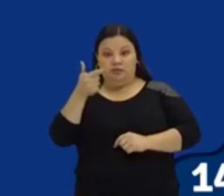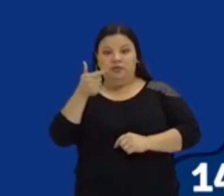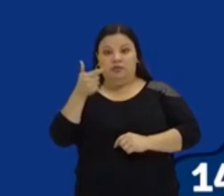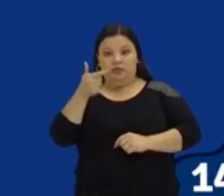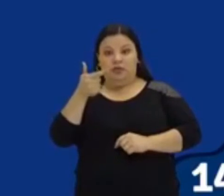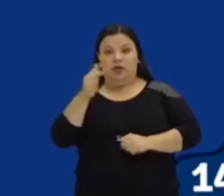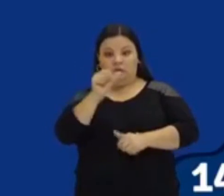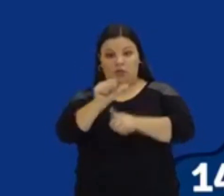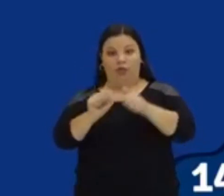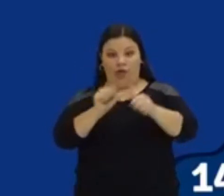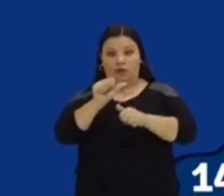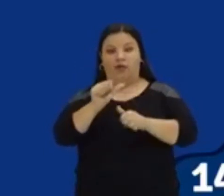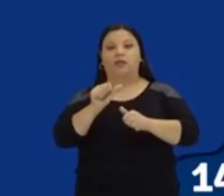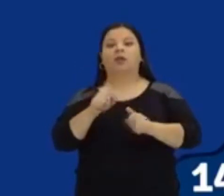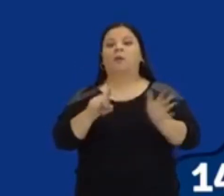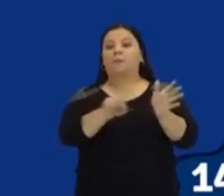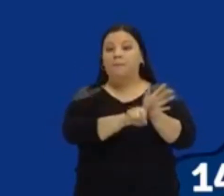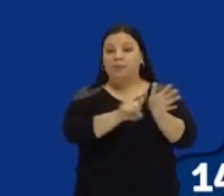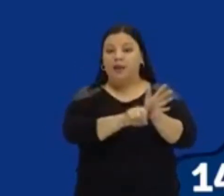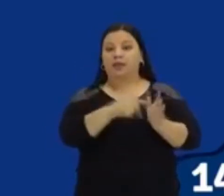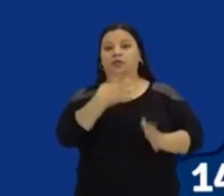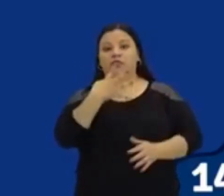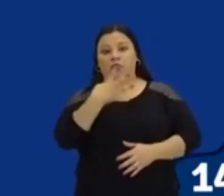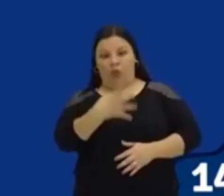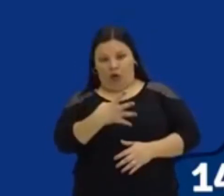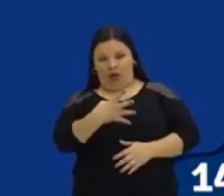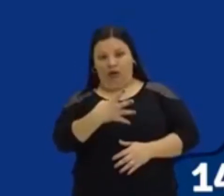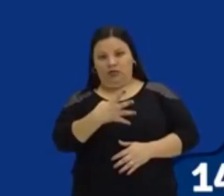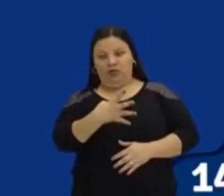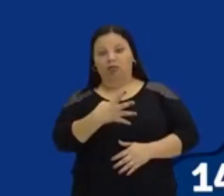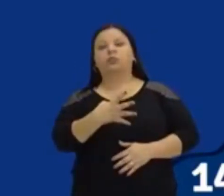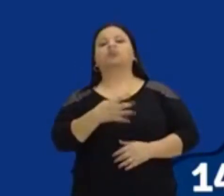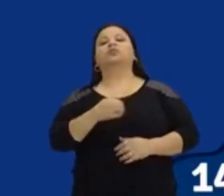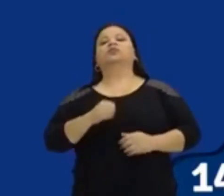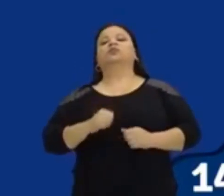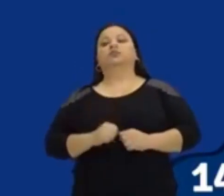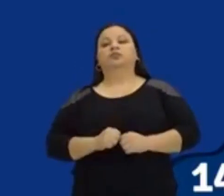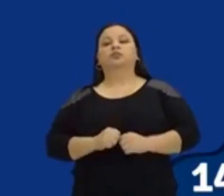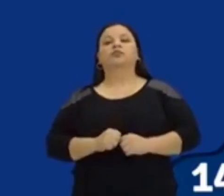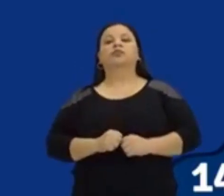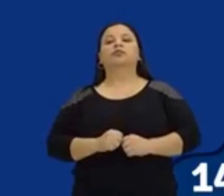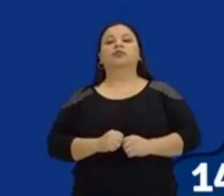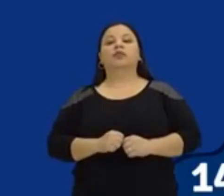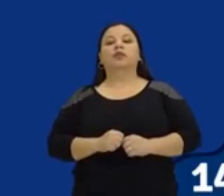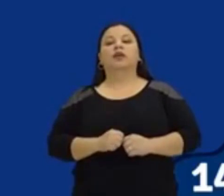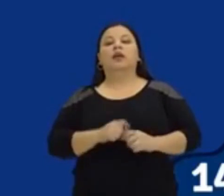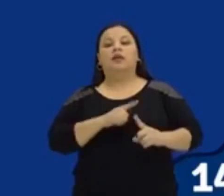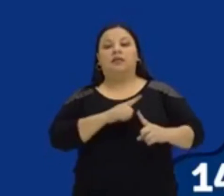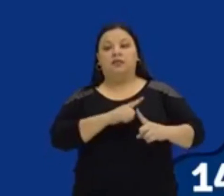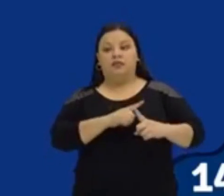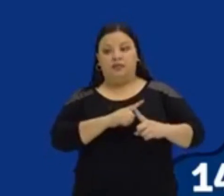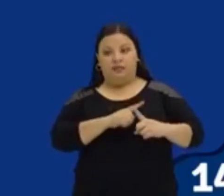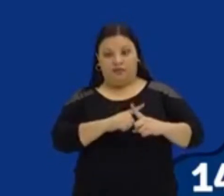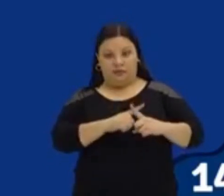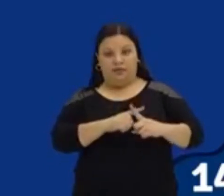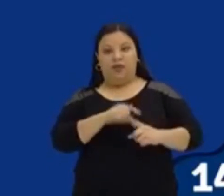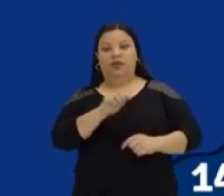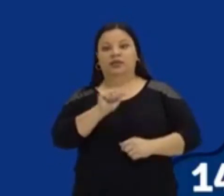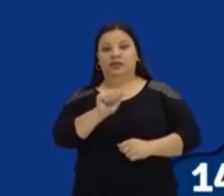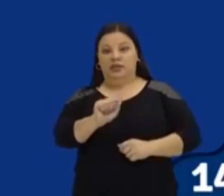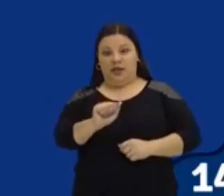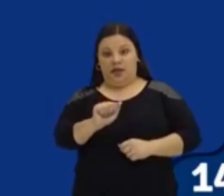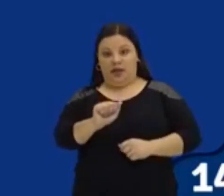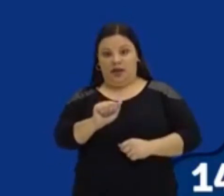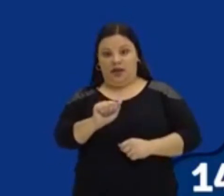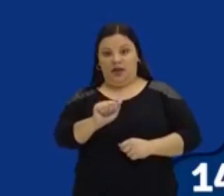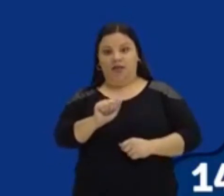b por menos 5 menos 4 que faz parte da nossa fórmula aí do delta vezes o a lembra que o valor